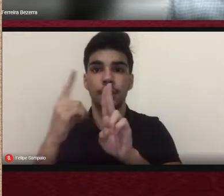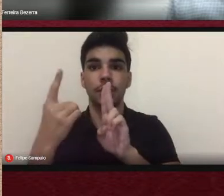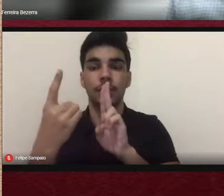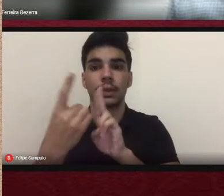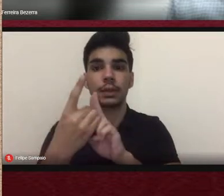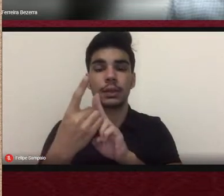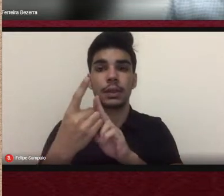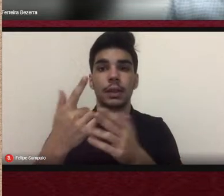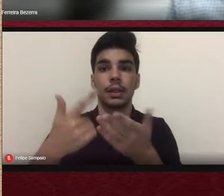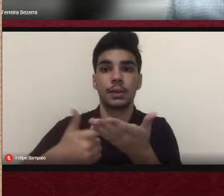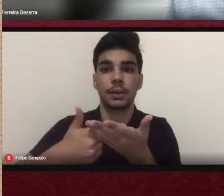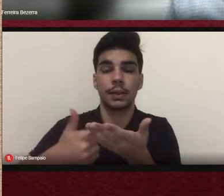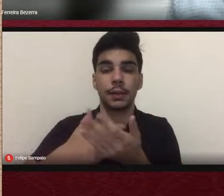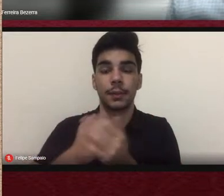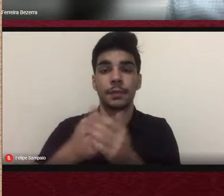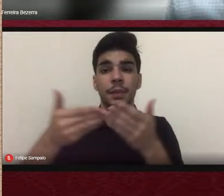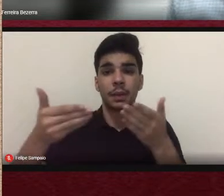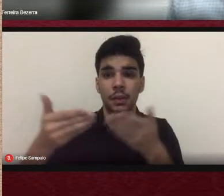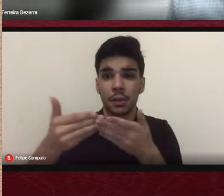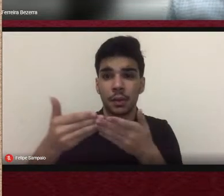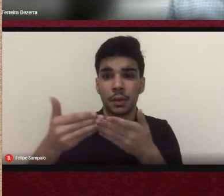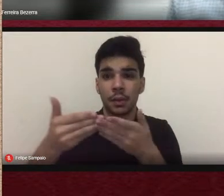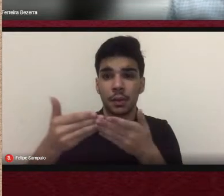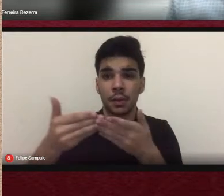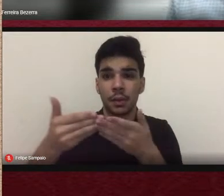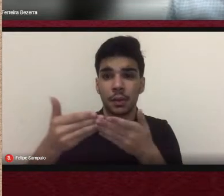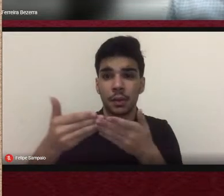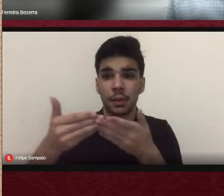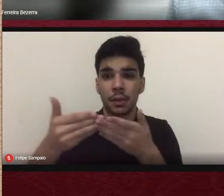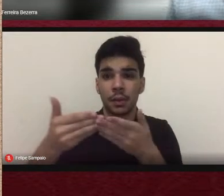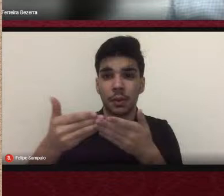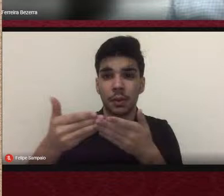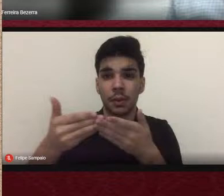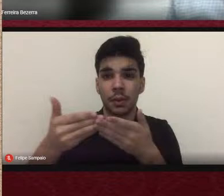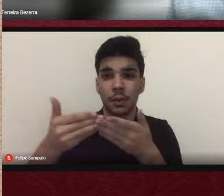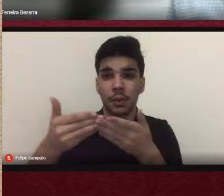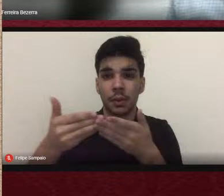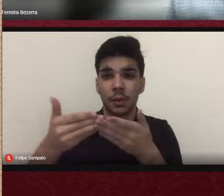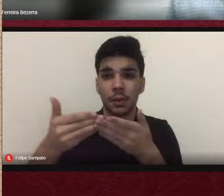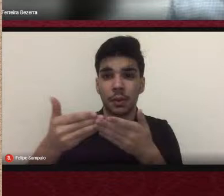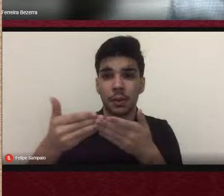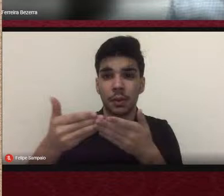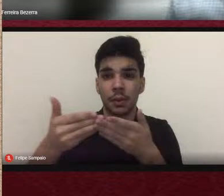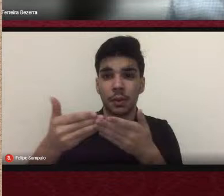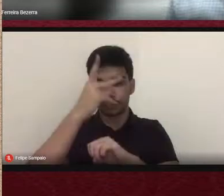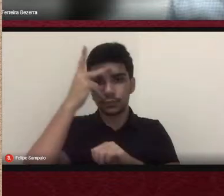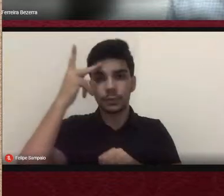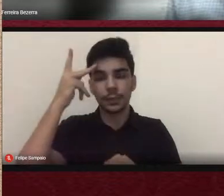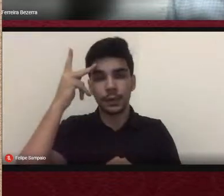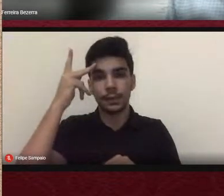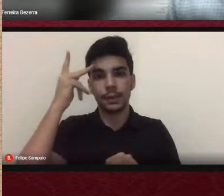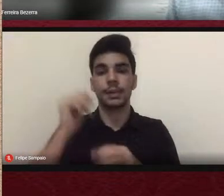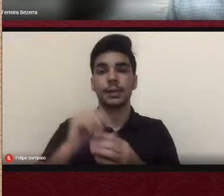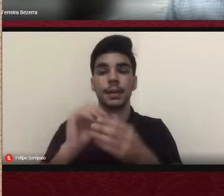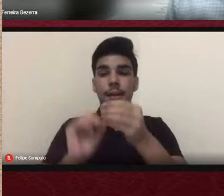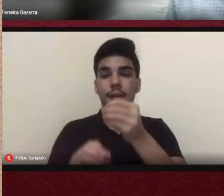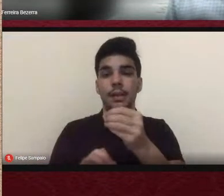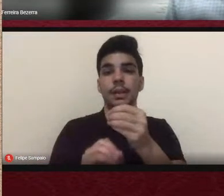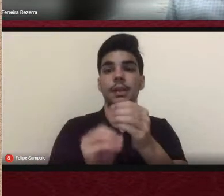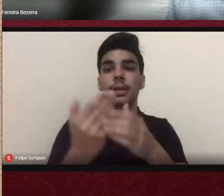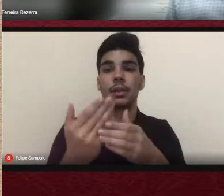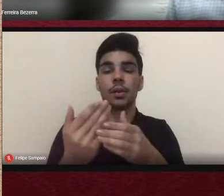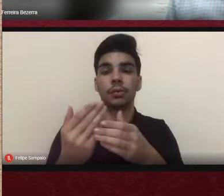fundamentalmente para os servidores da editora, e para os autores e autoras, eu faço um papel